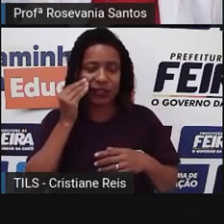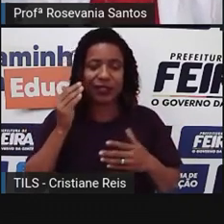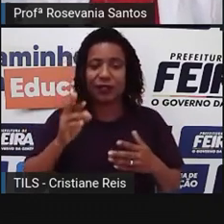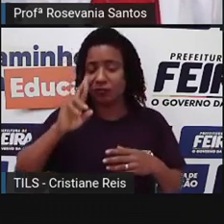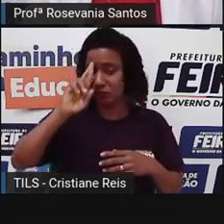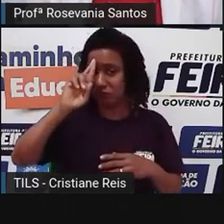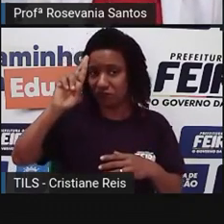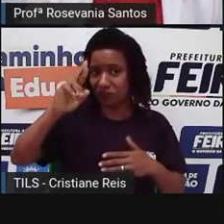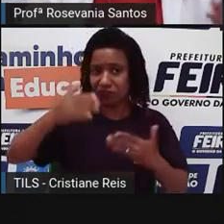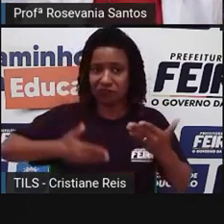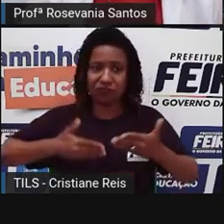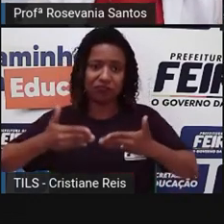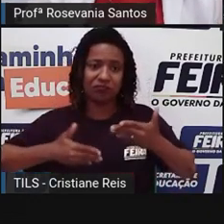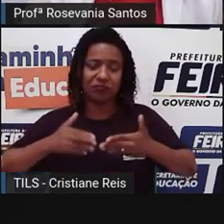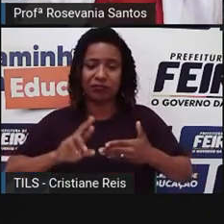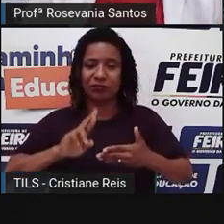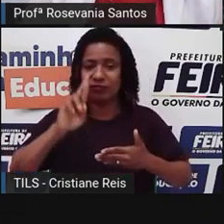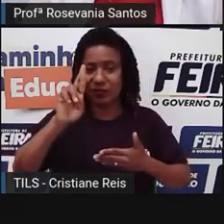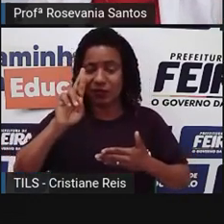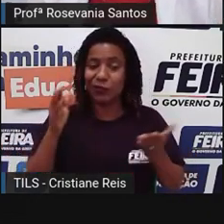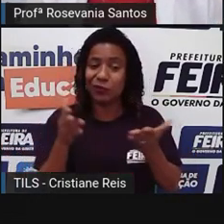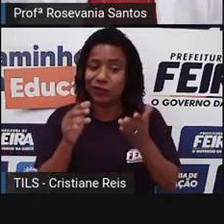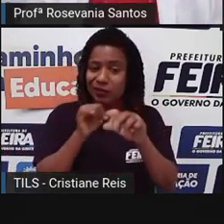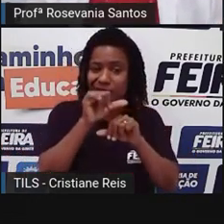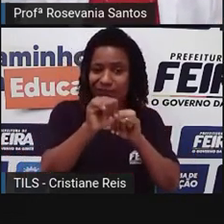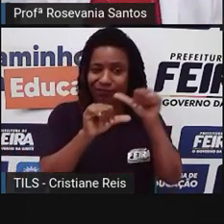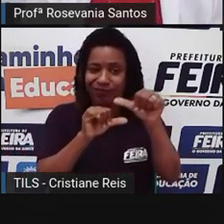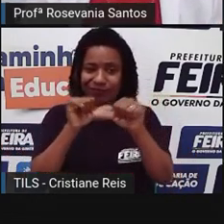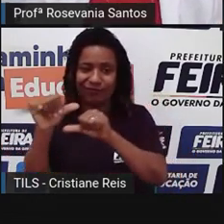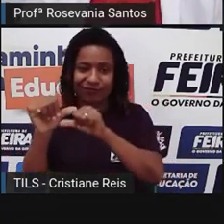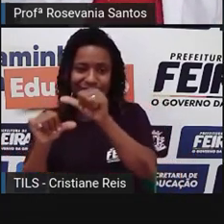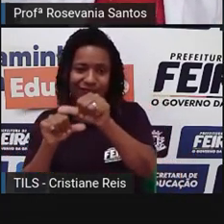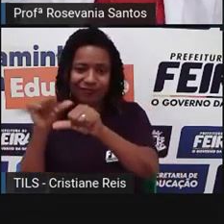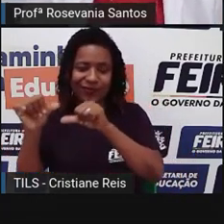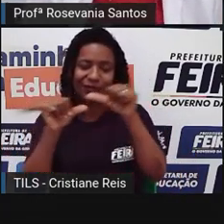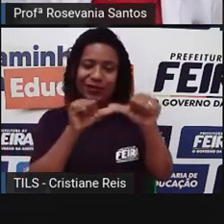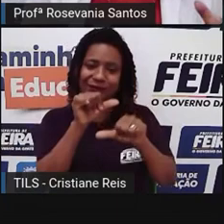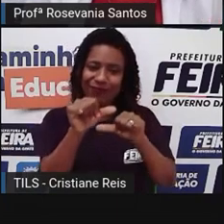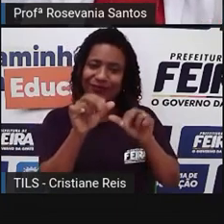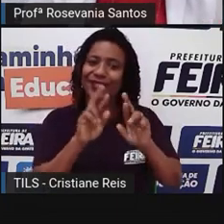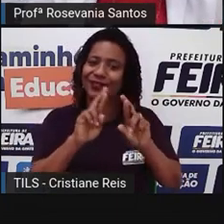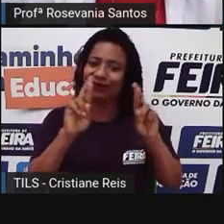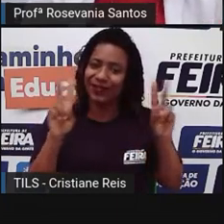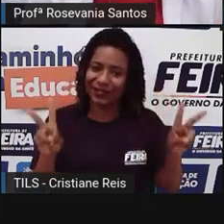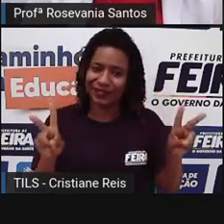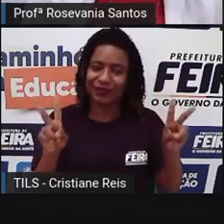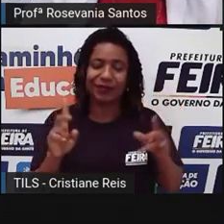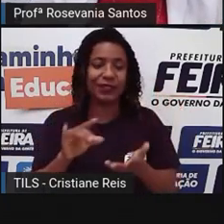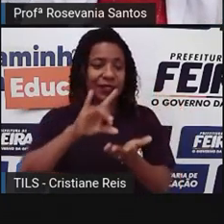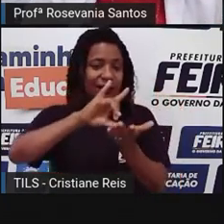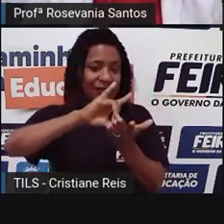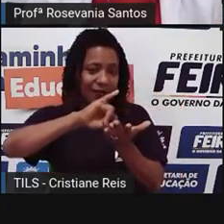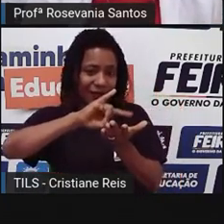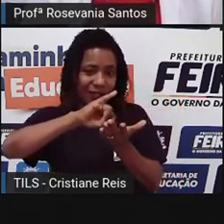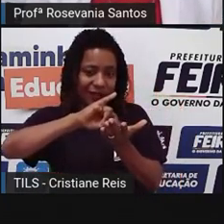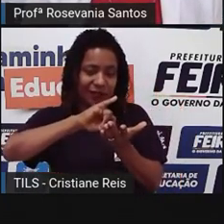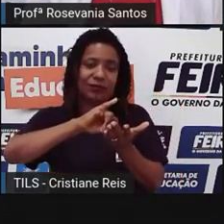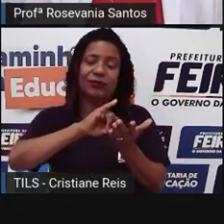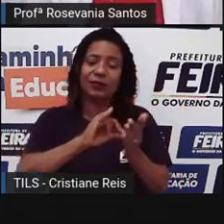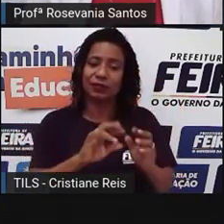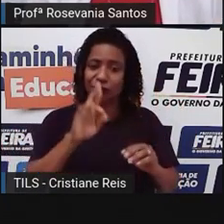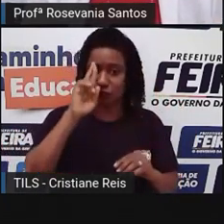jeito. É um pouco mais complexo hoje a gente falar, né, dessa divisão, mas quando se fala de capitalismo a divisão é essa aí.